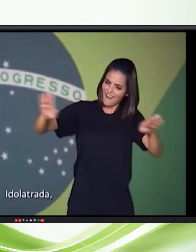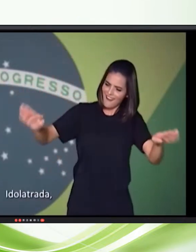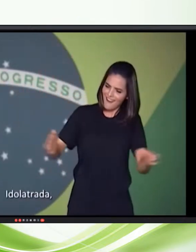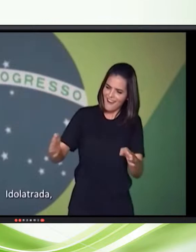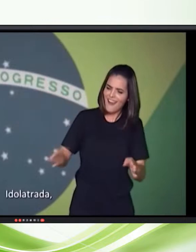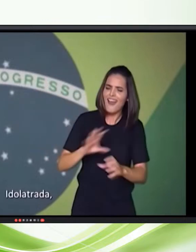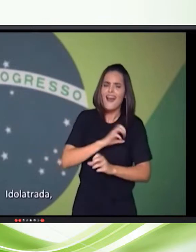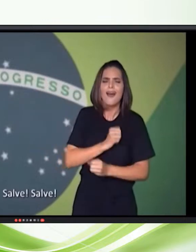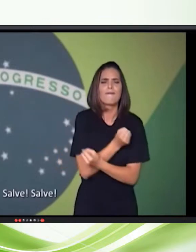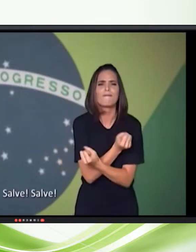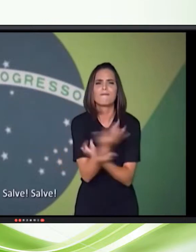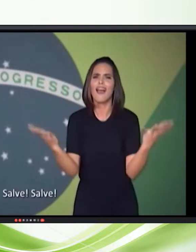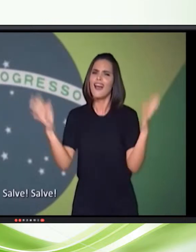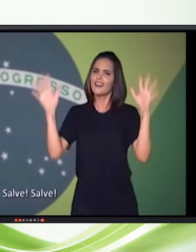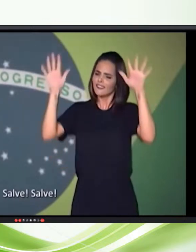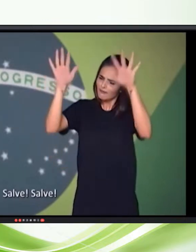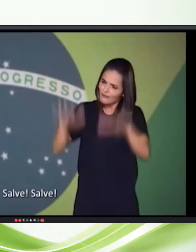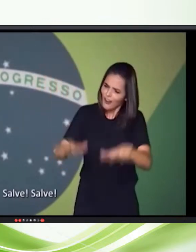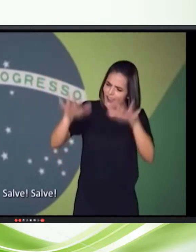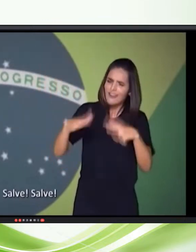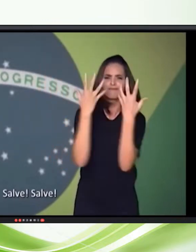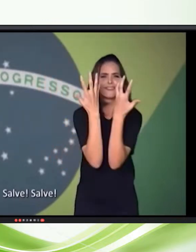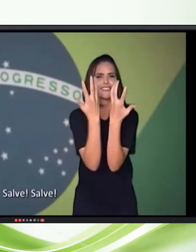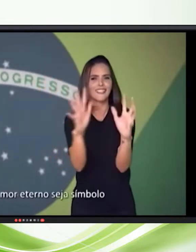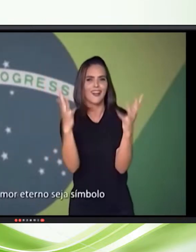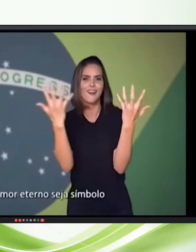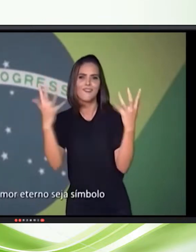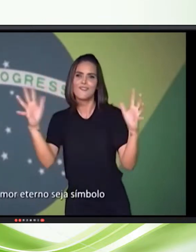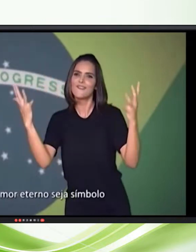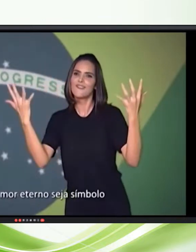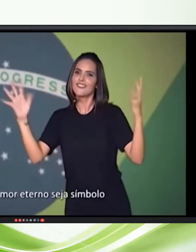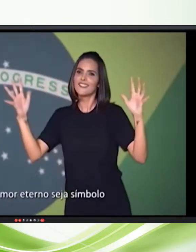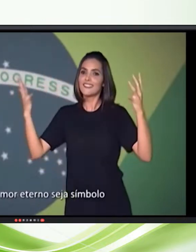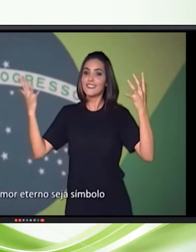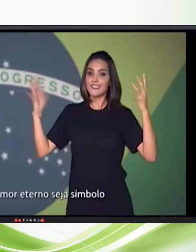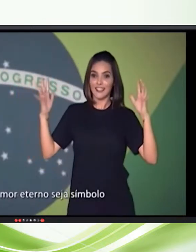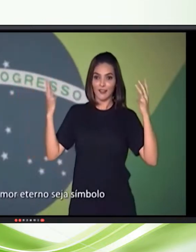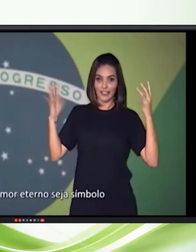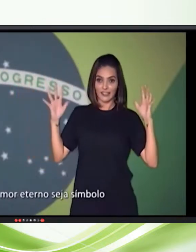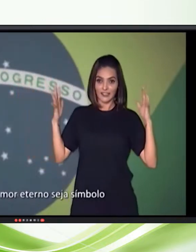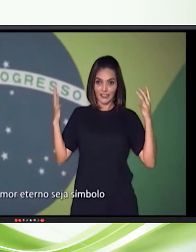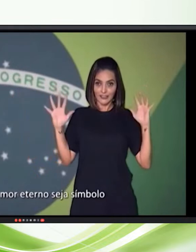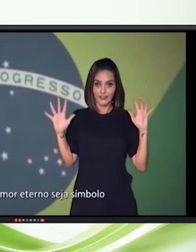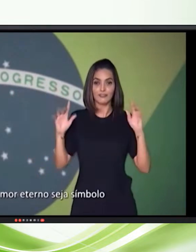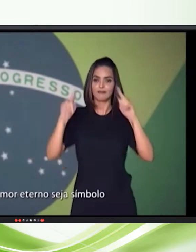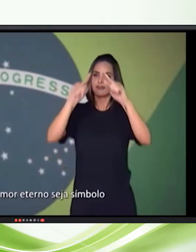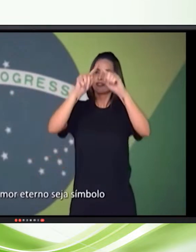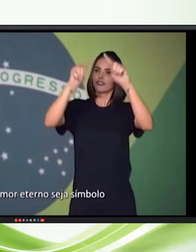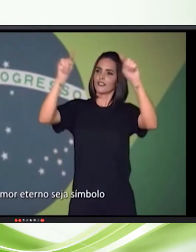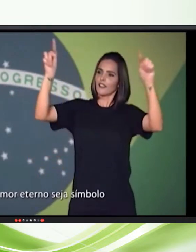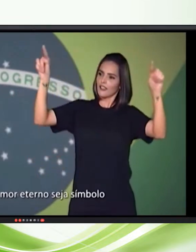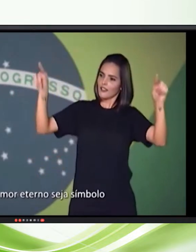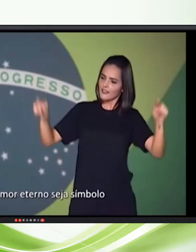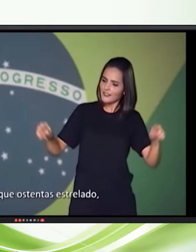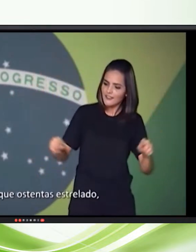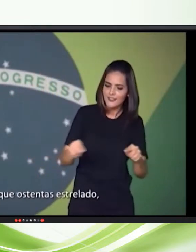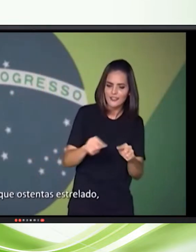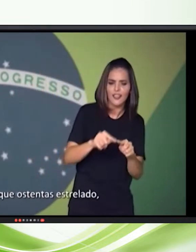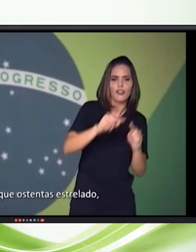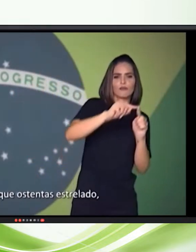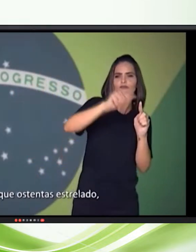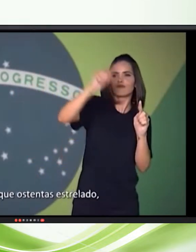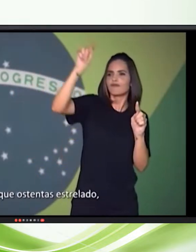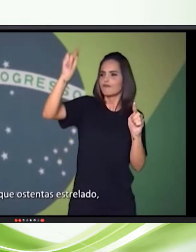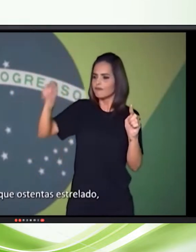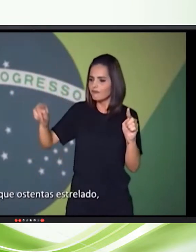amada, com paz, com o salve Pra sim de amor eterno seja cito Um